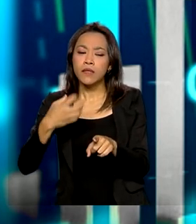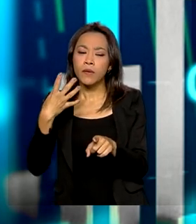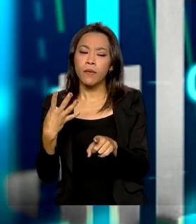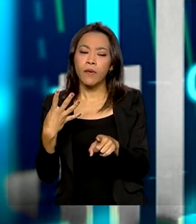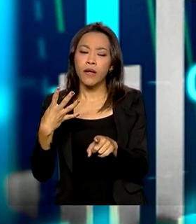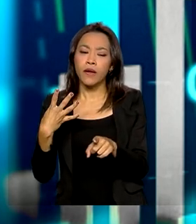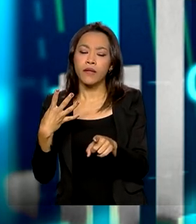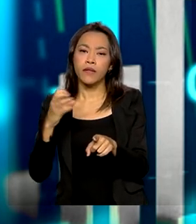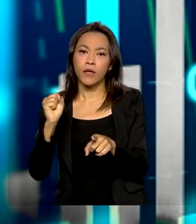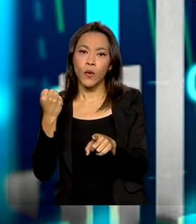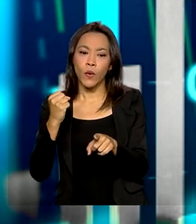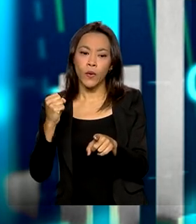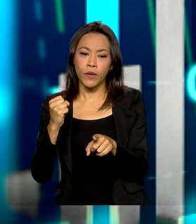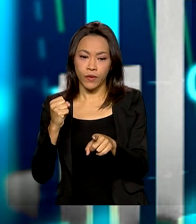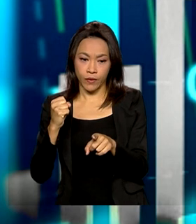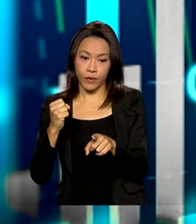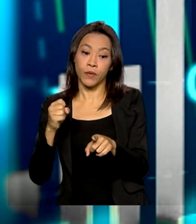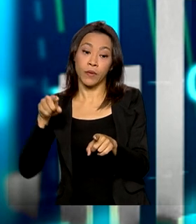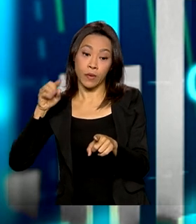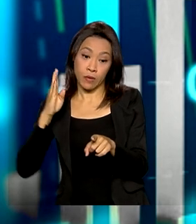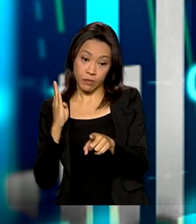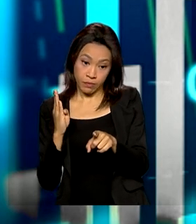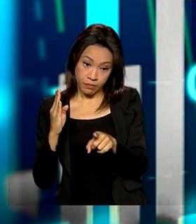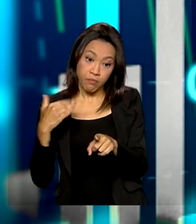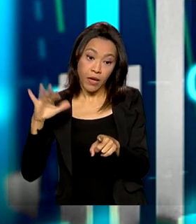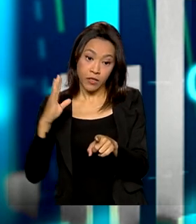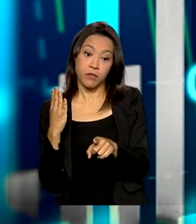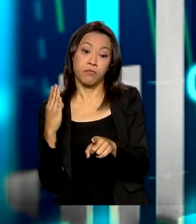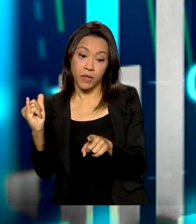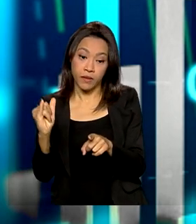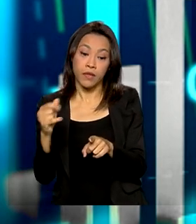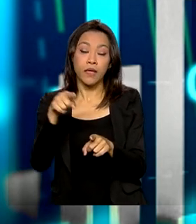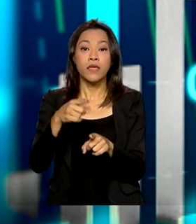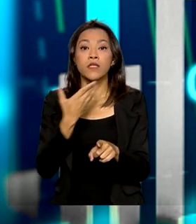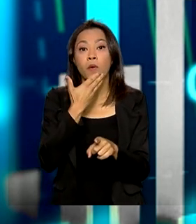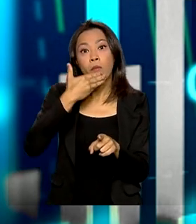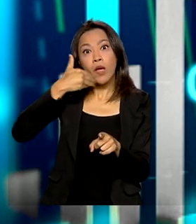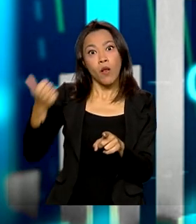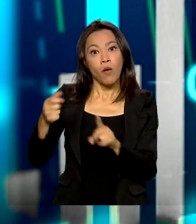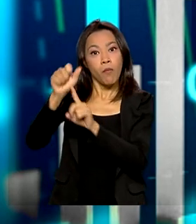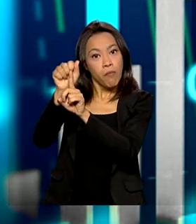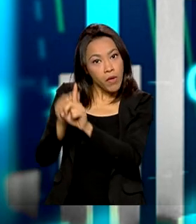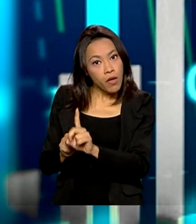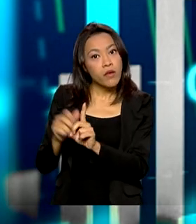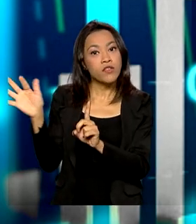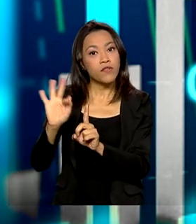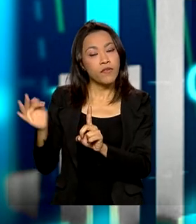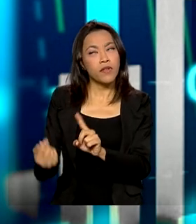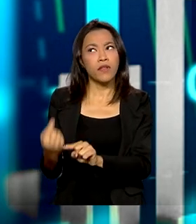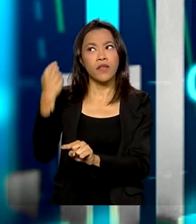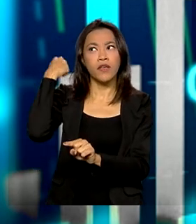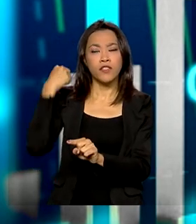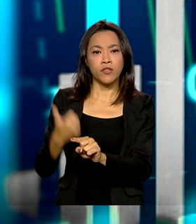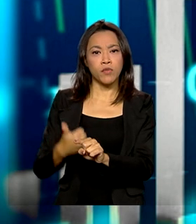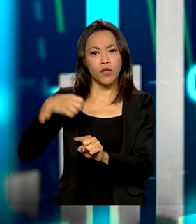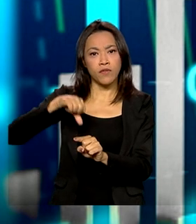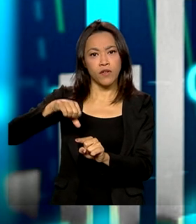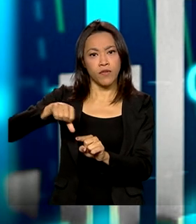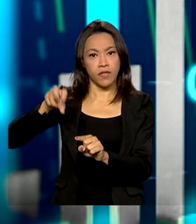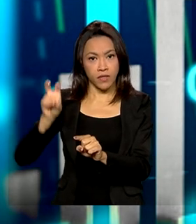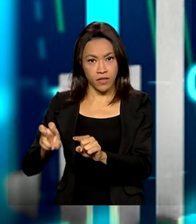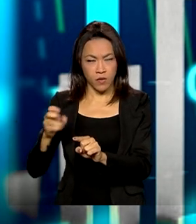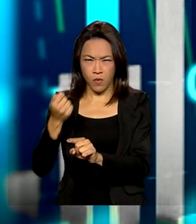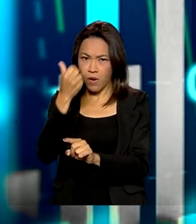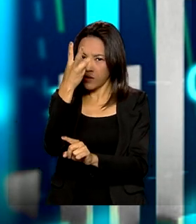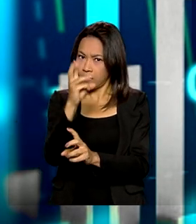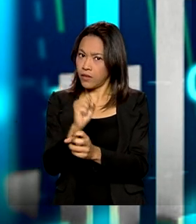,6 bilhões, que é considerado, em termos de arrecadação, o melhor mês de fevereiro desde 1985, ou seja, em quase